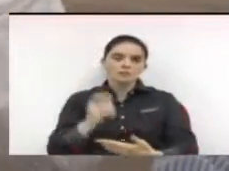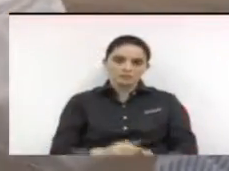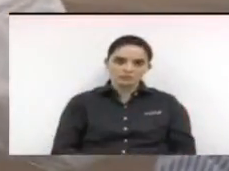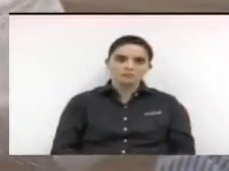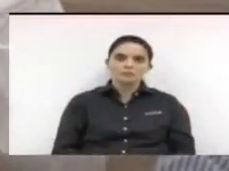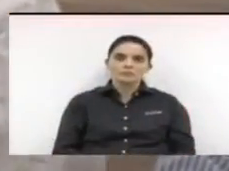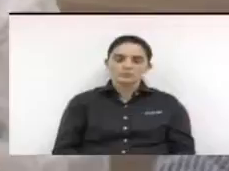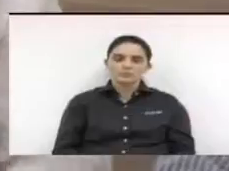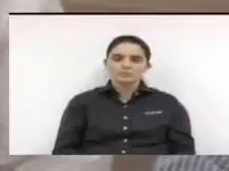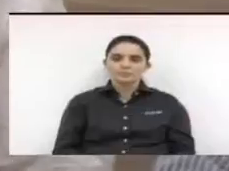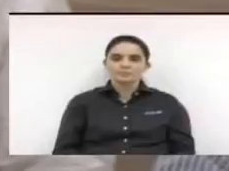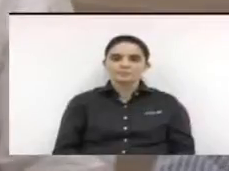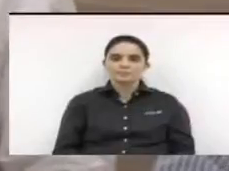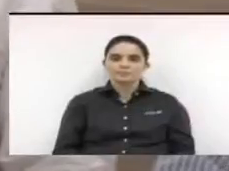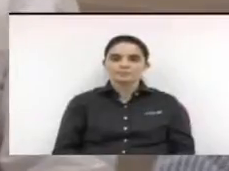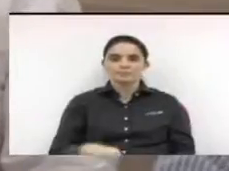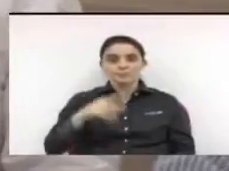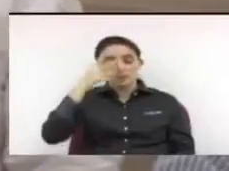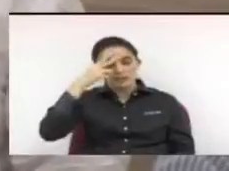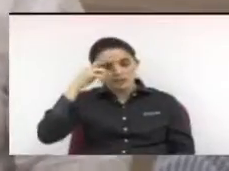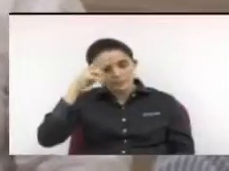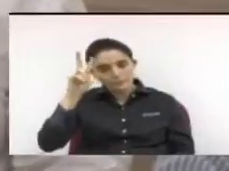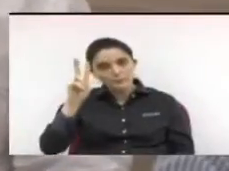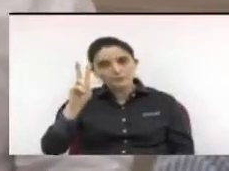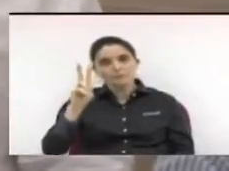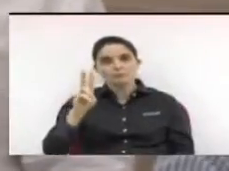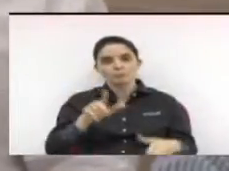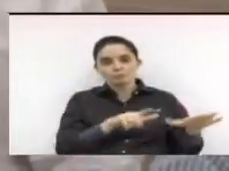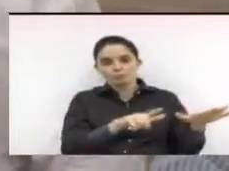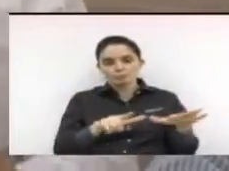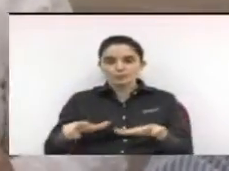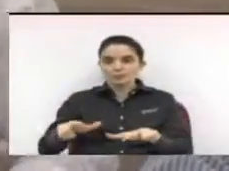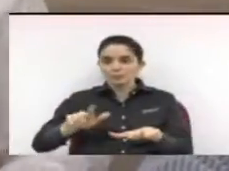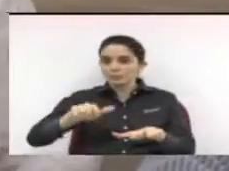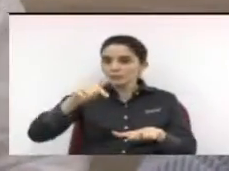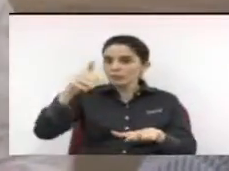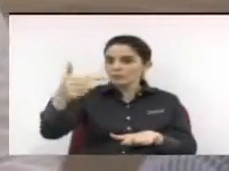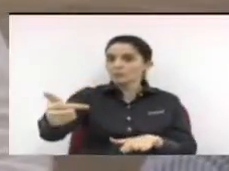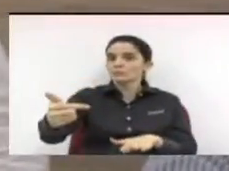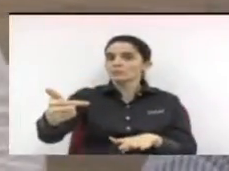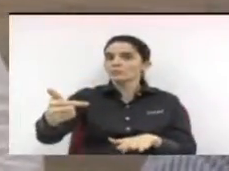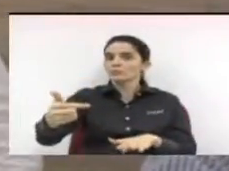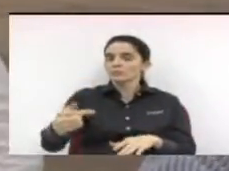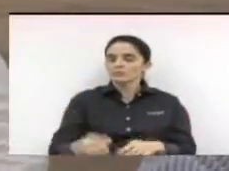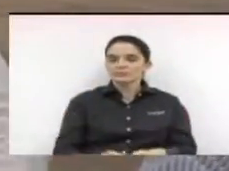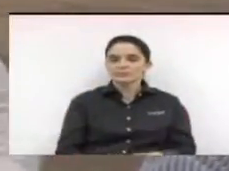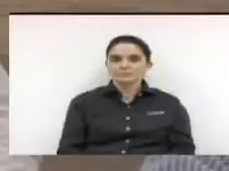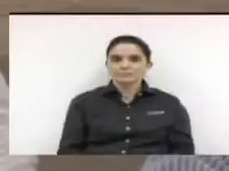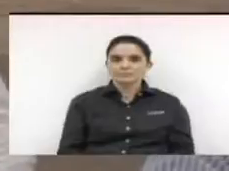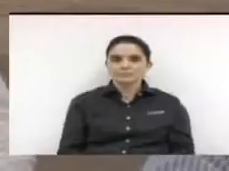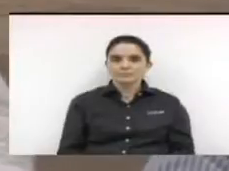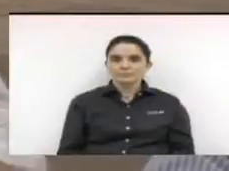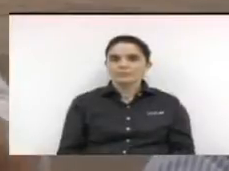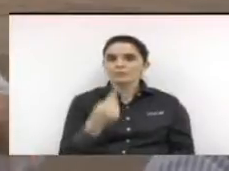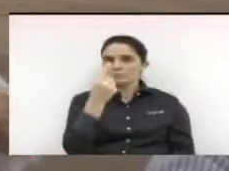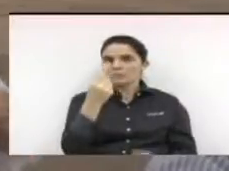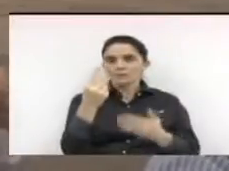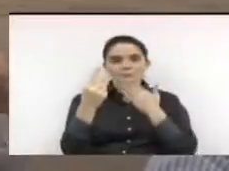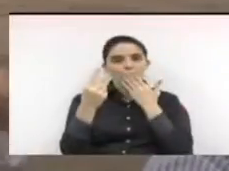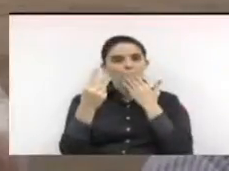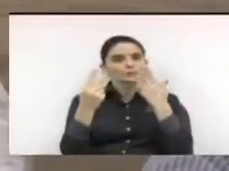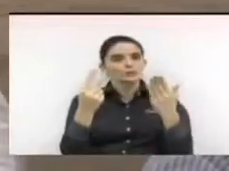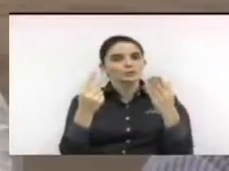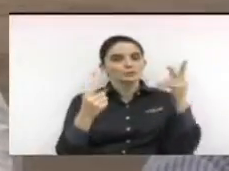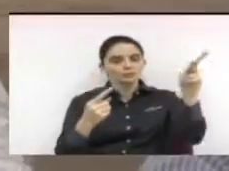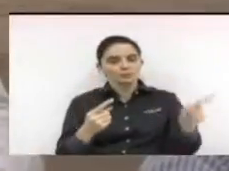e lembrando a todos que semana que vem nós teremos mais um clamor aqui dos